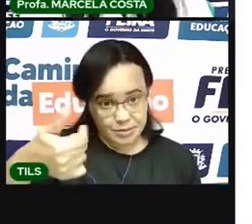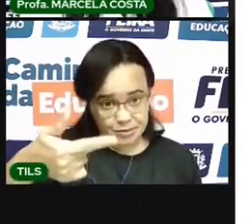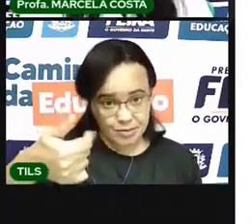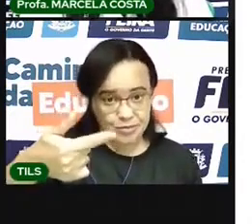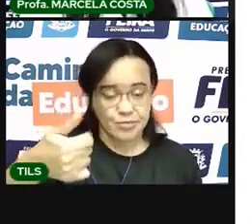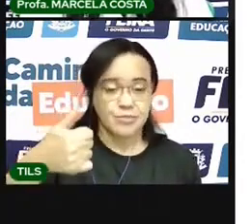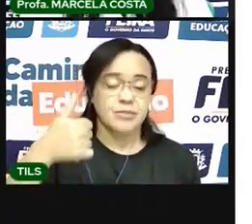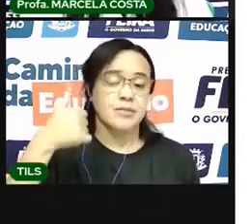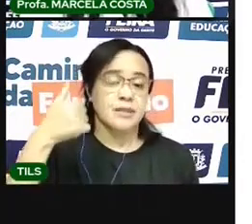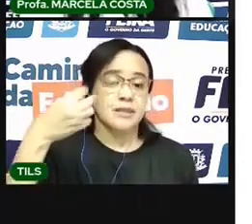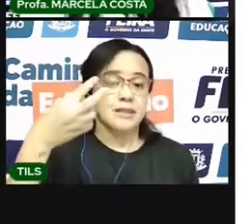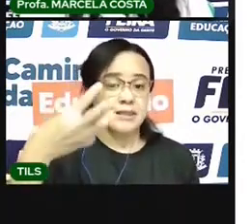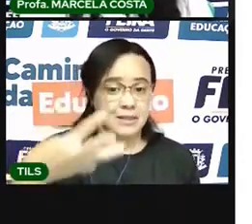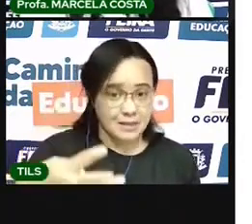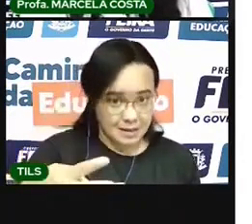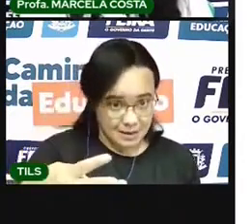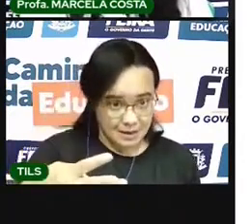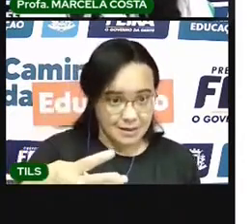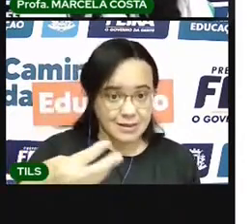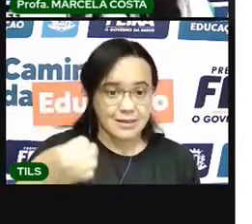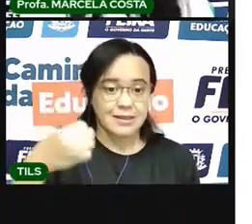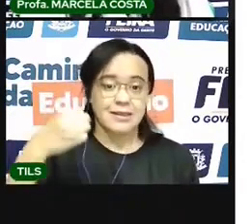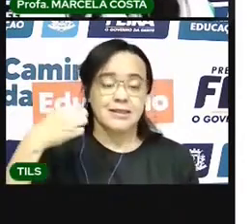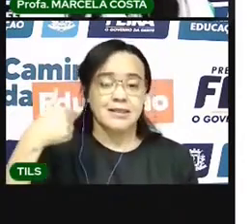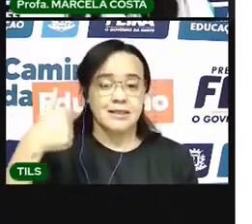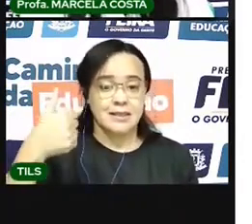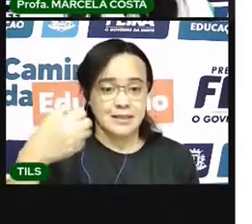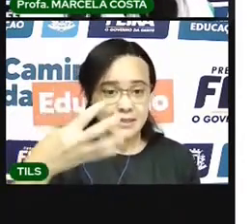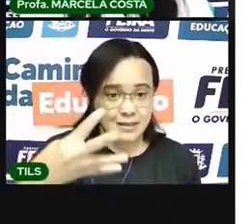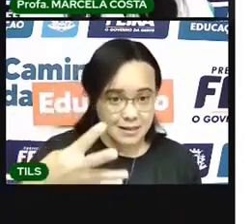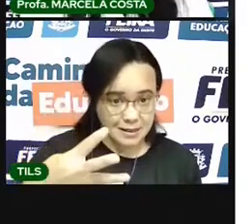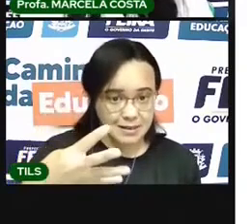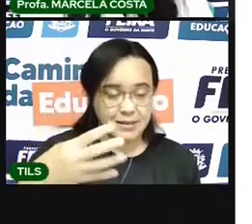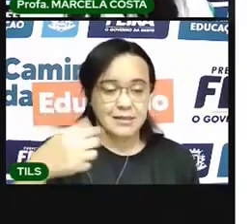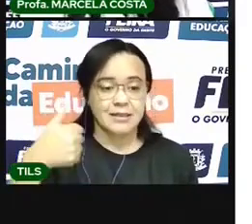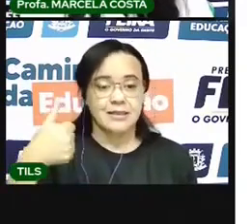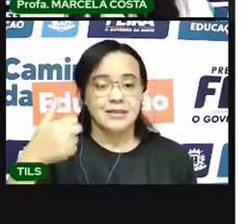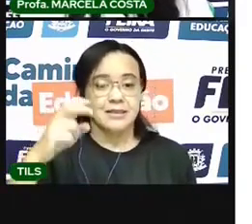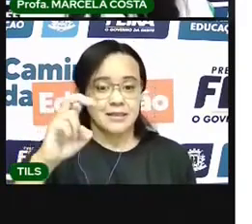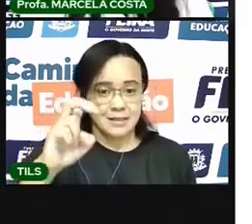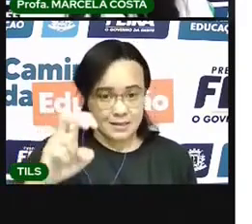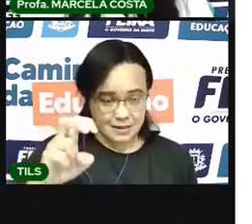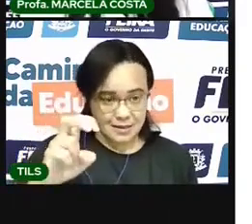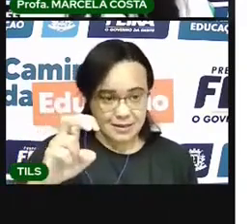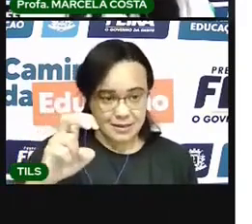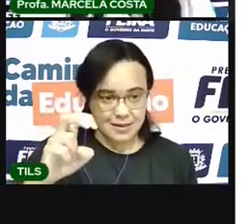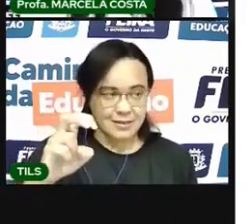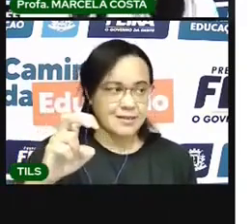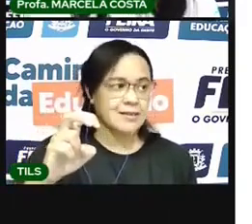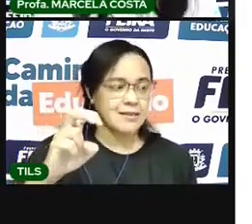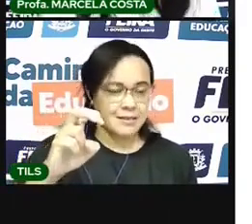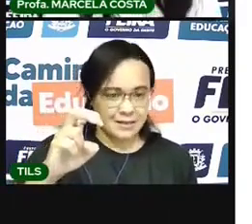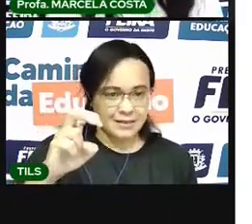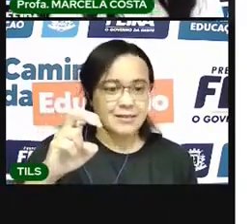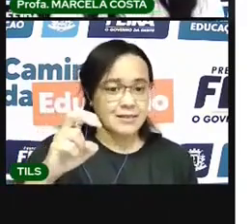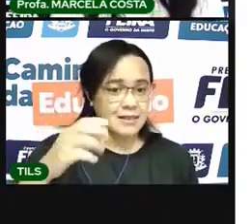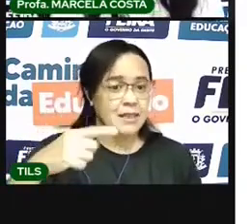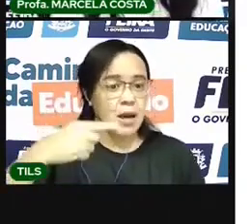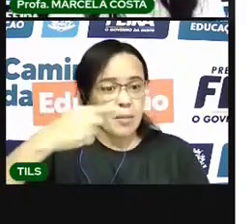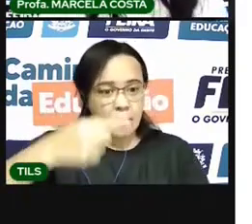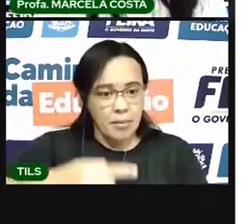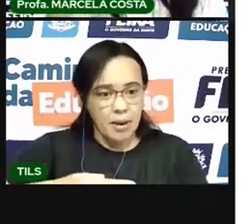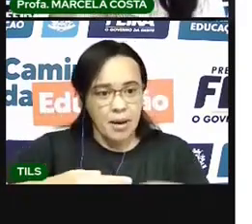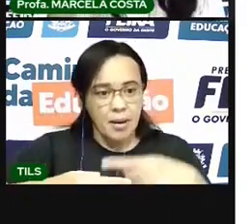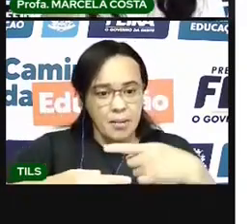12, 13, 14, 15. Uma